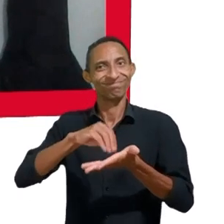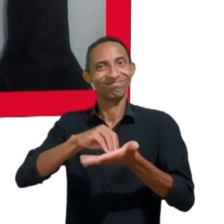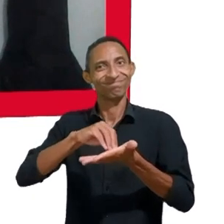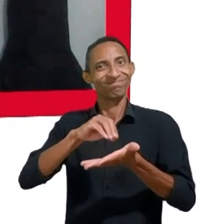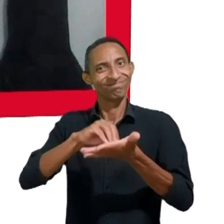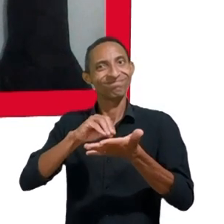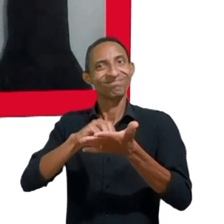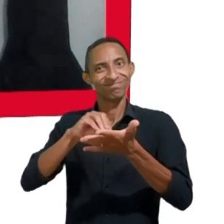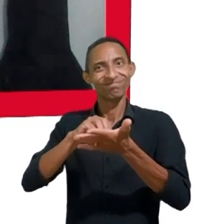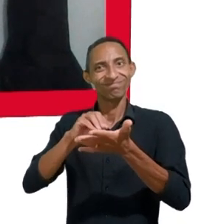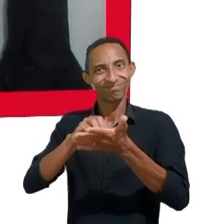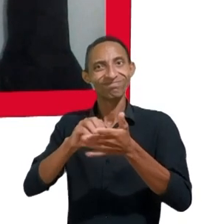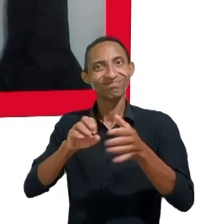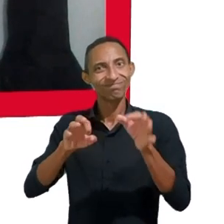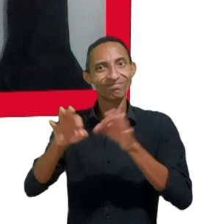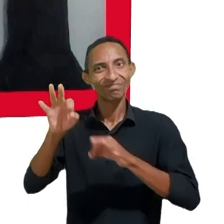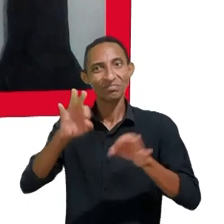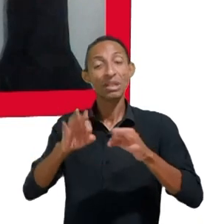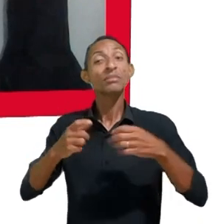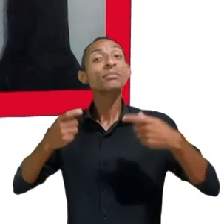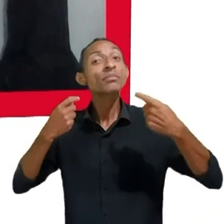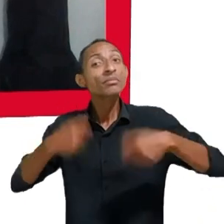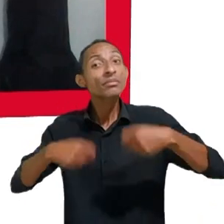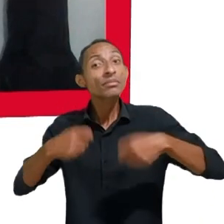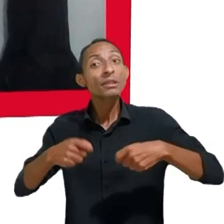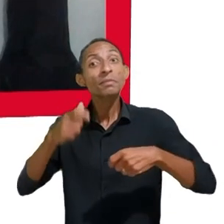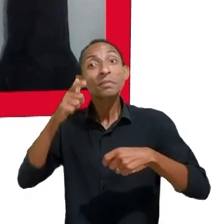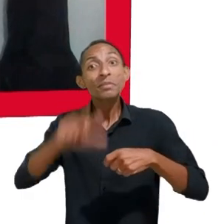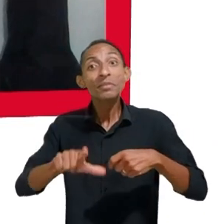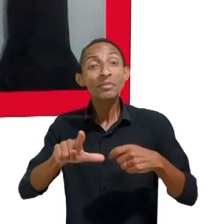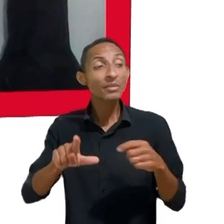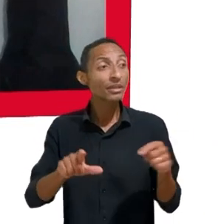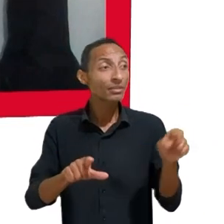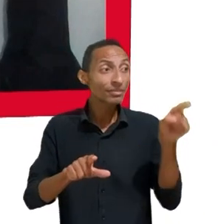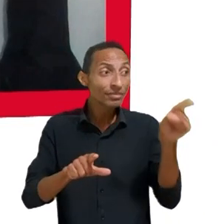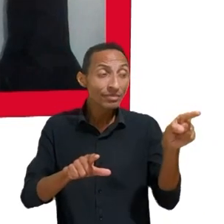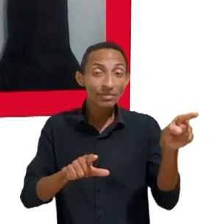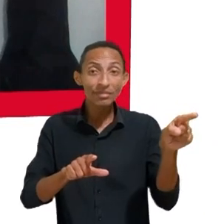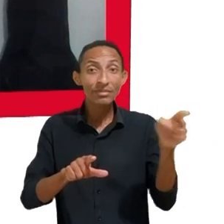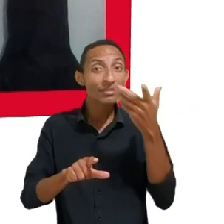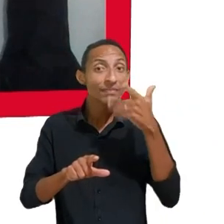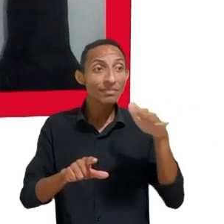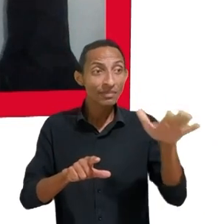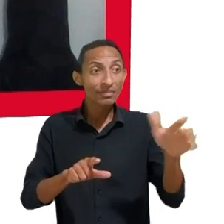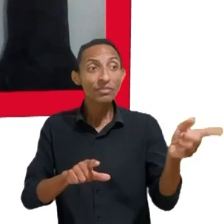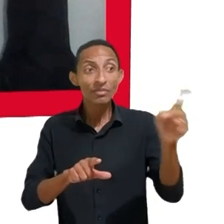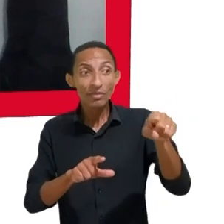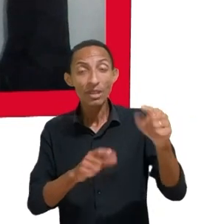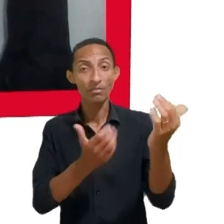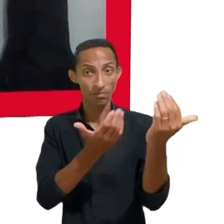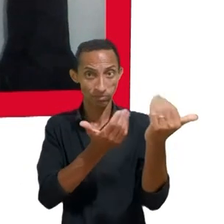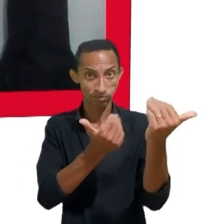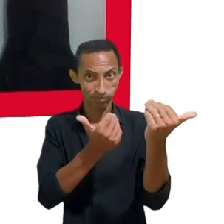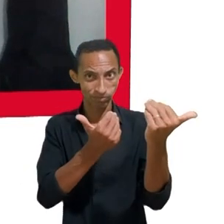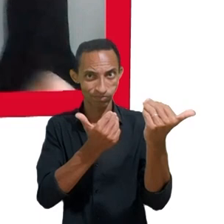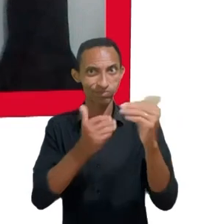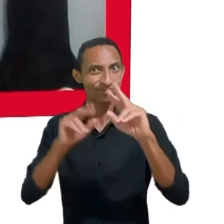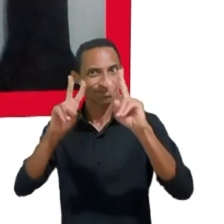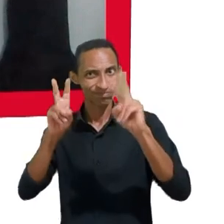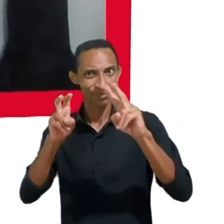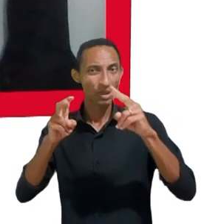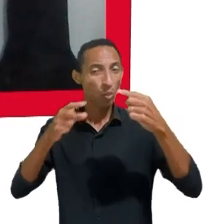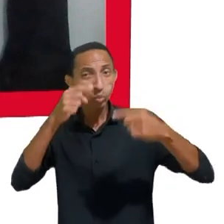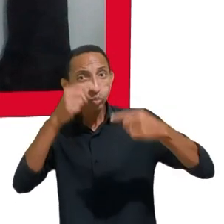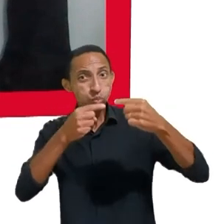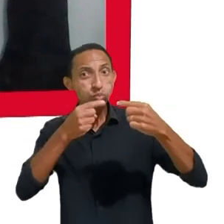inclusão das vozes das crianças e dos adolescentes na discussão dos protótipos, como que uma